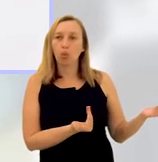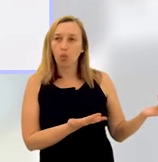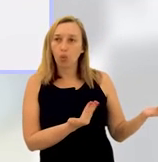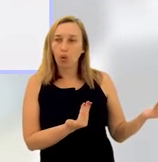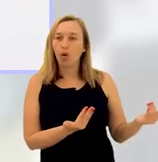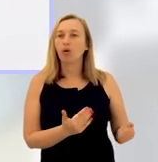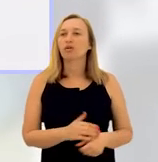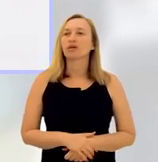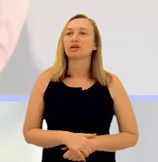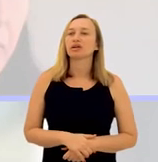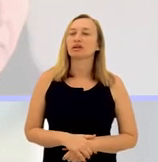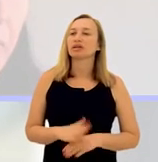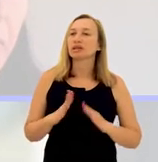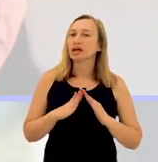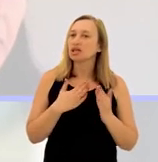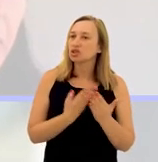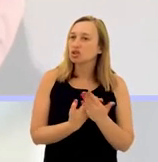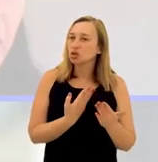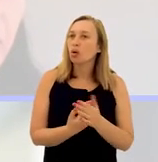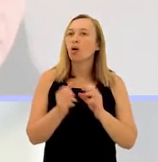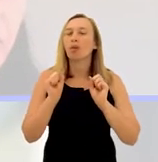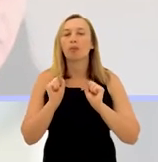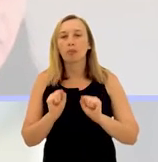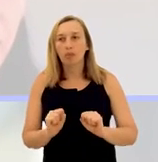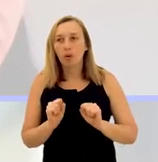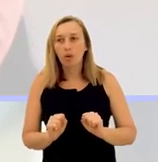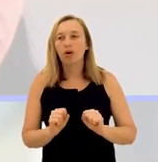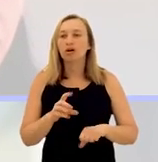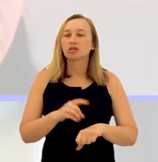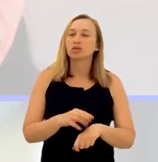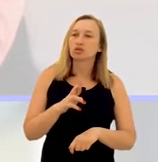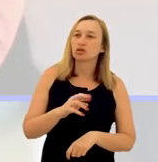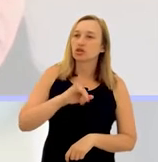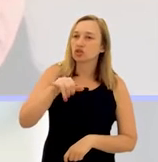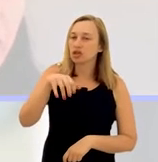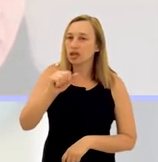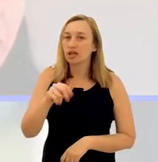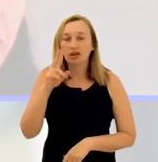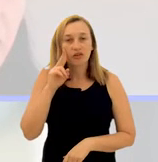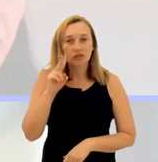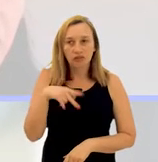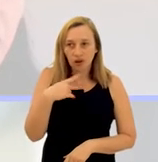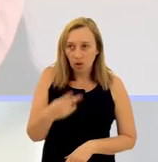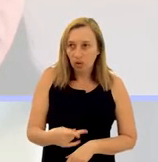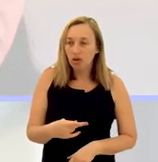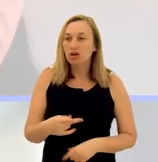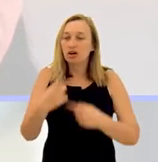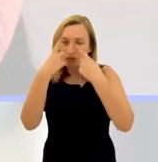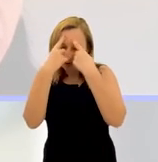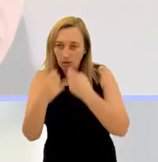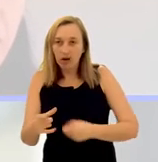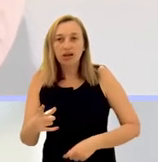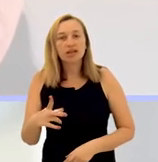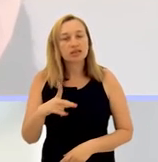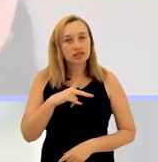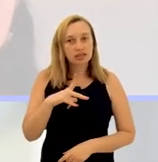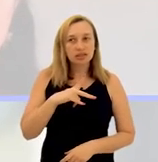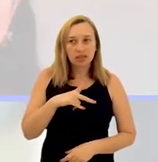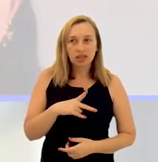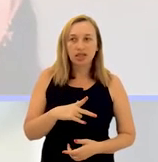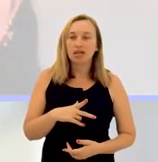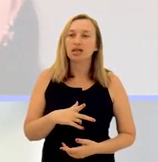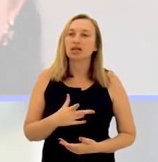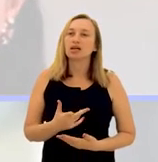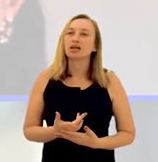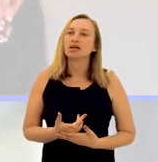as jovens que estão na escola podem, como a doutora Juliana falou, se ver vítima de uma violência